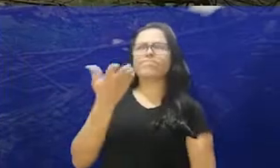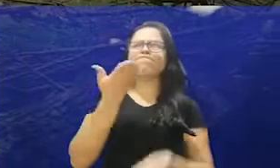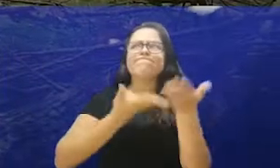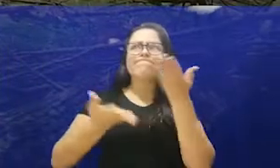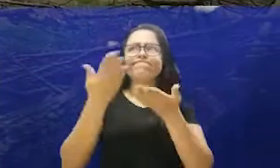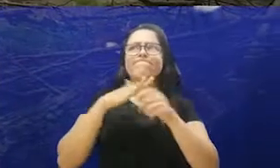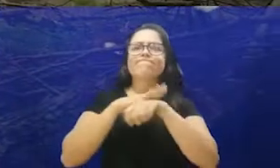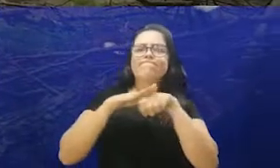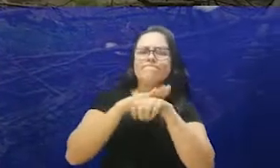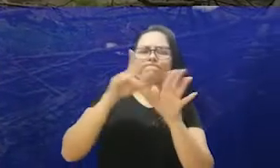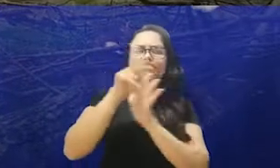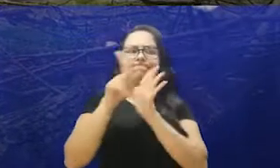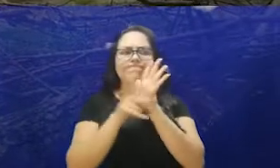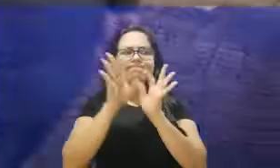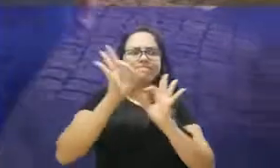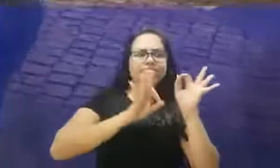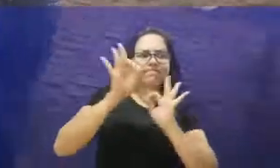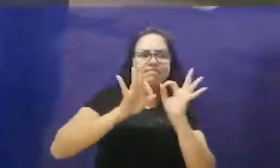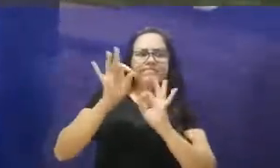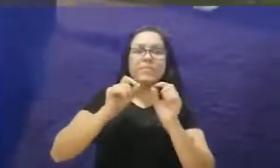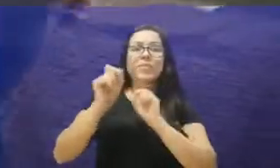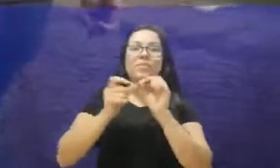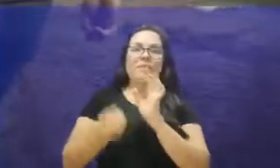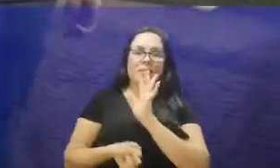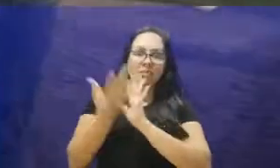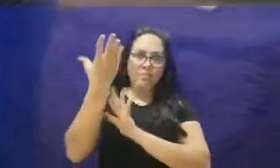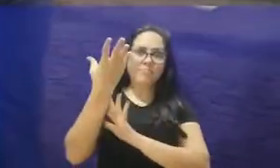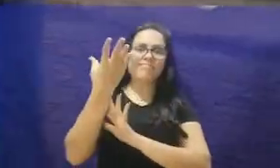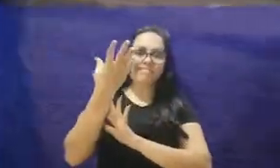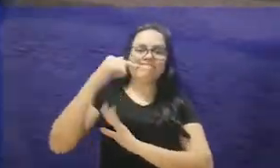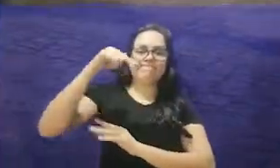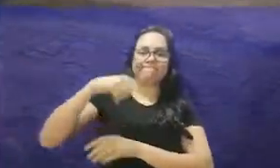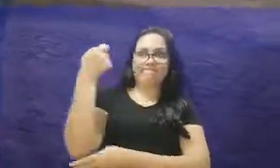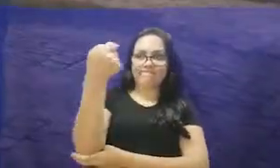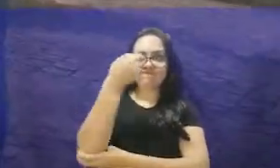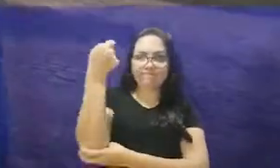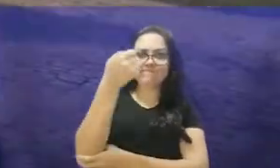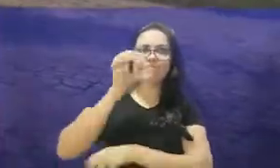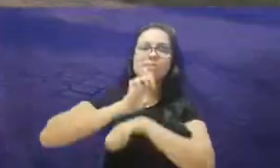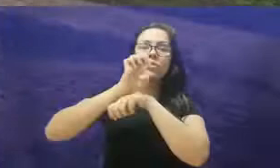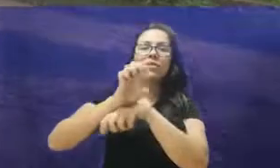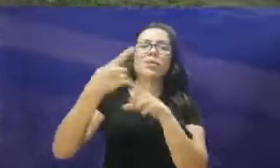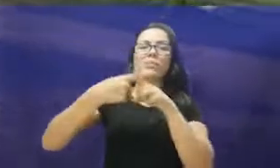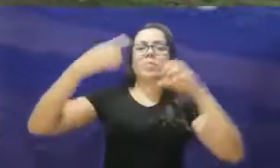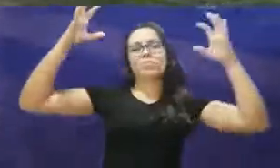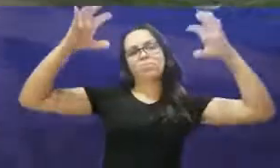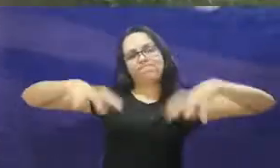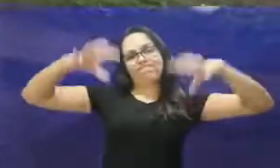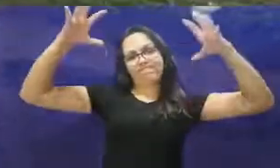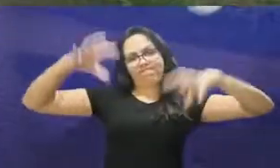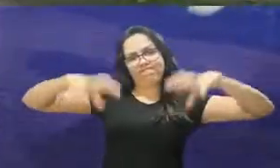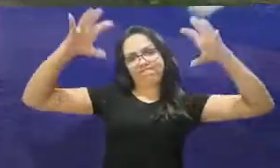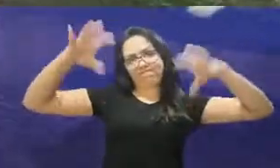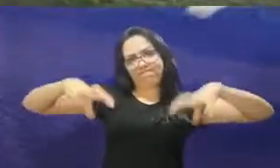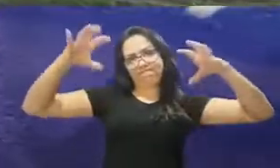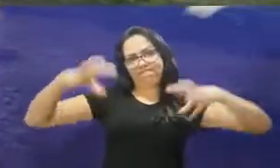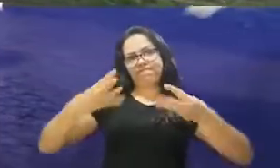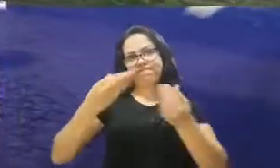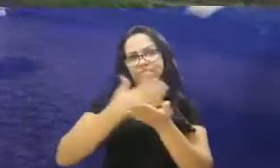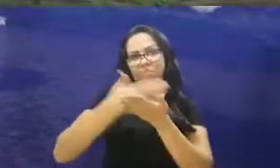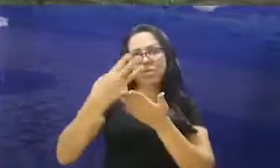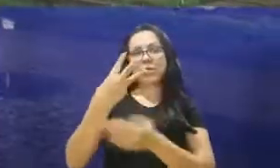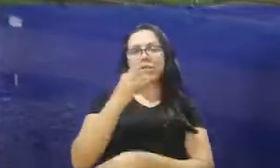trocando ideias e planejamentos do evento climático que está ocorrendo aqui na Zona Sul do Estado, devido a essa precipitação